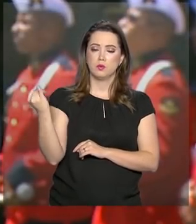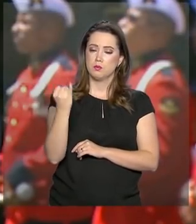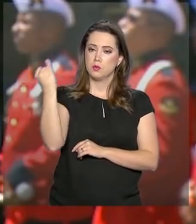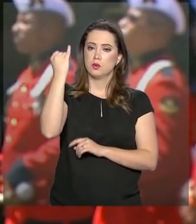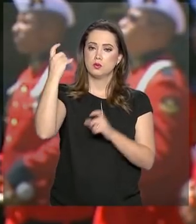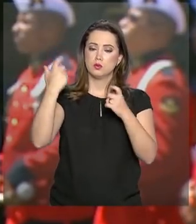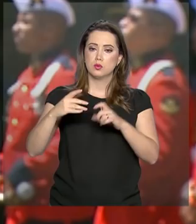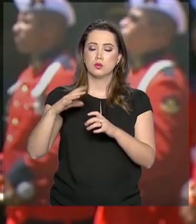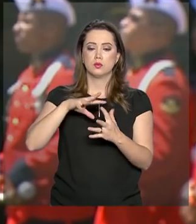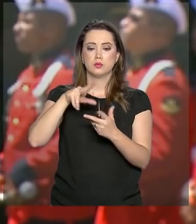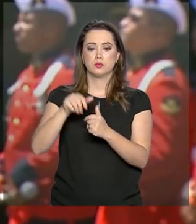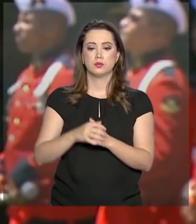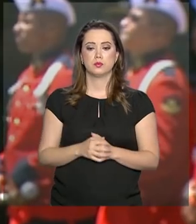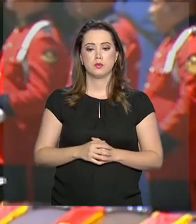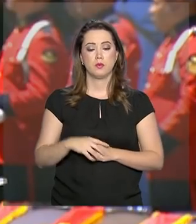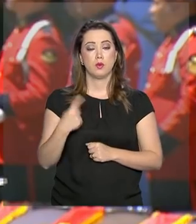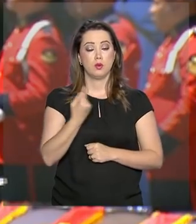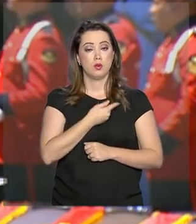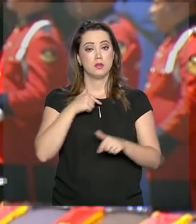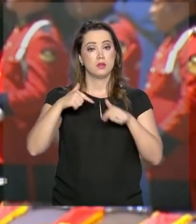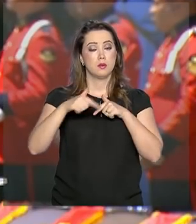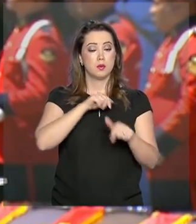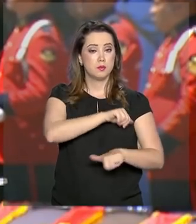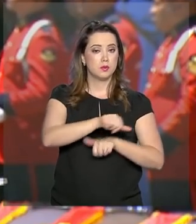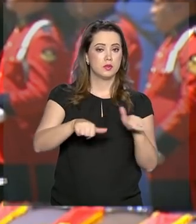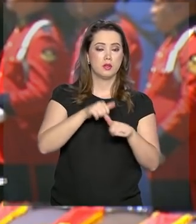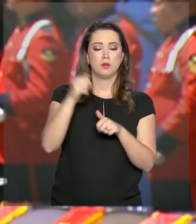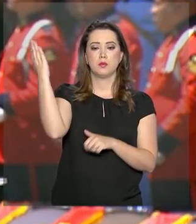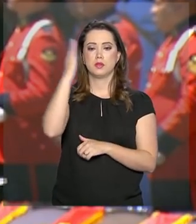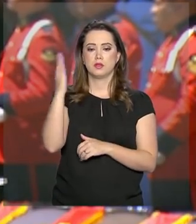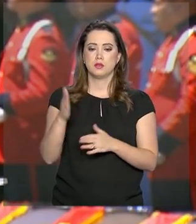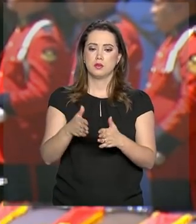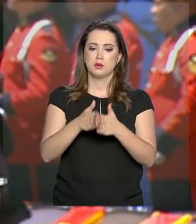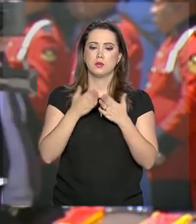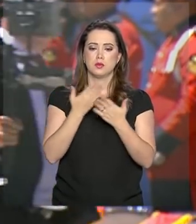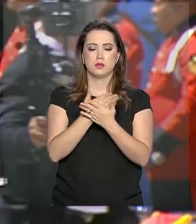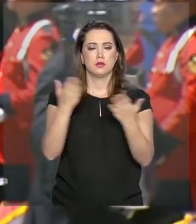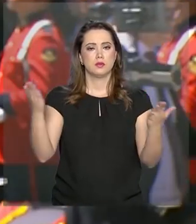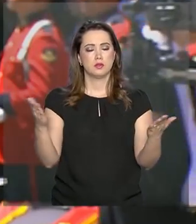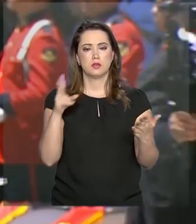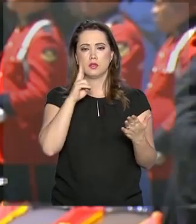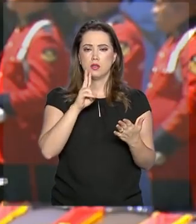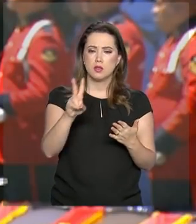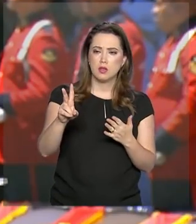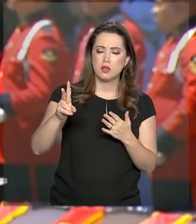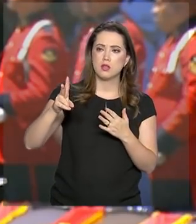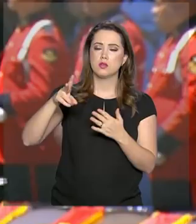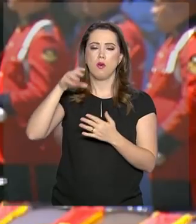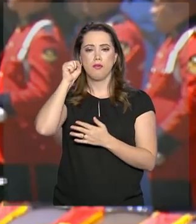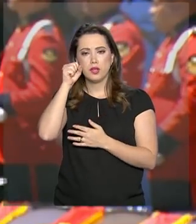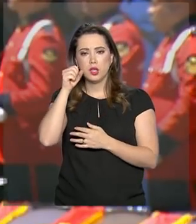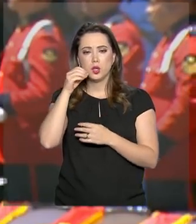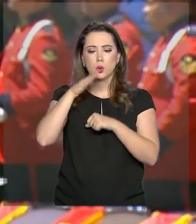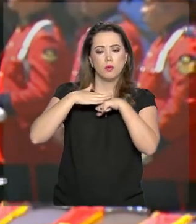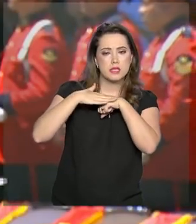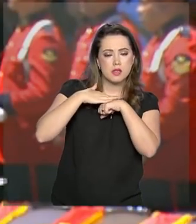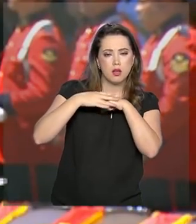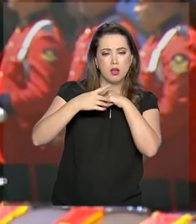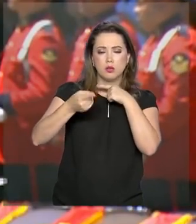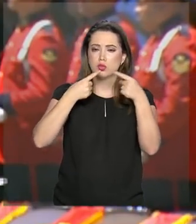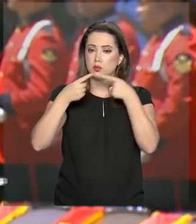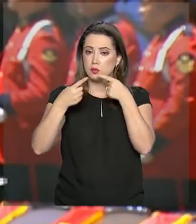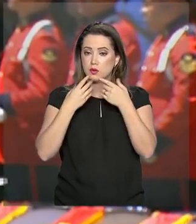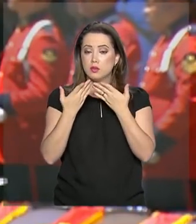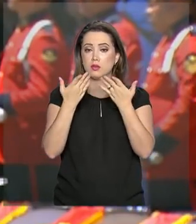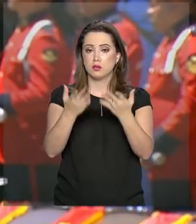Temos uma missão de mudar o Brasil. Eu quero a vocês, conversando, ouvindo, debatendo, em especial com a sua